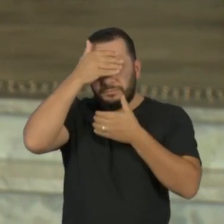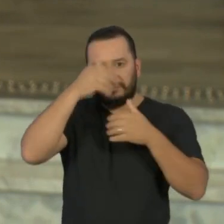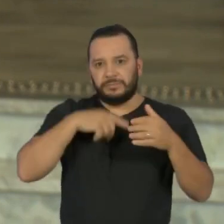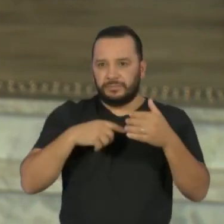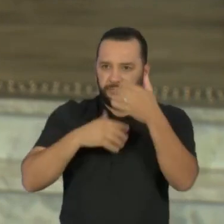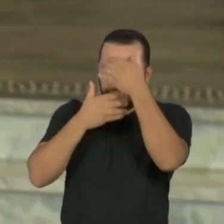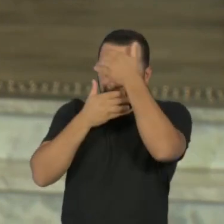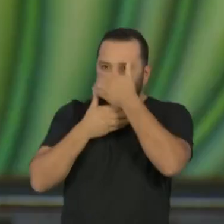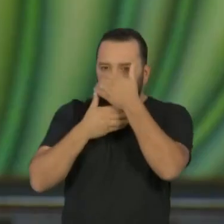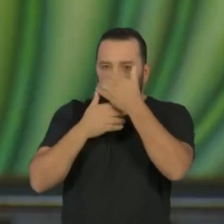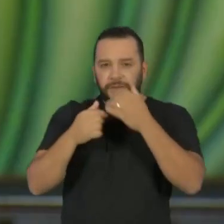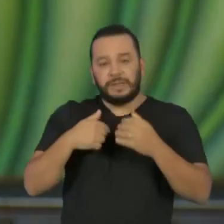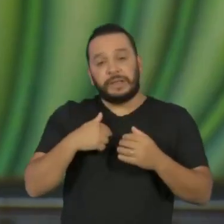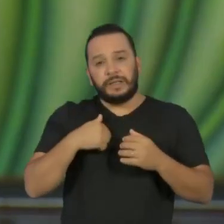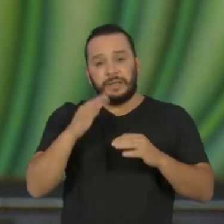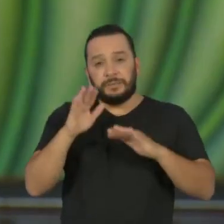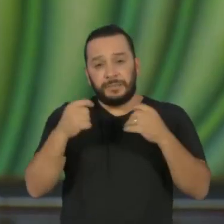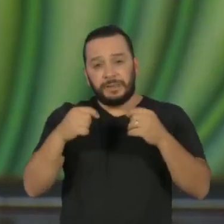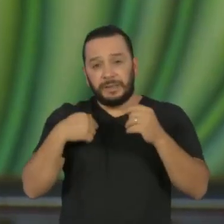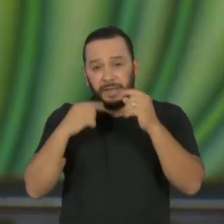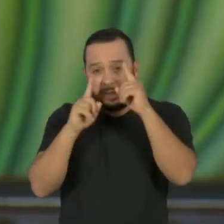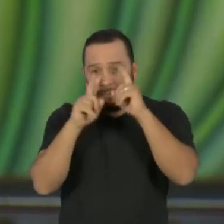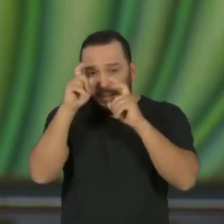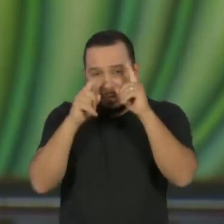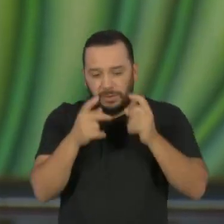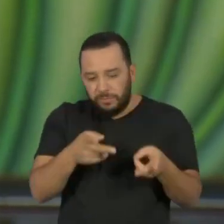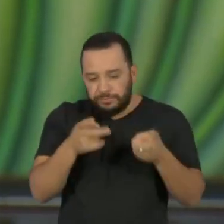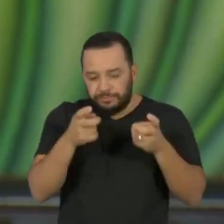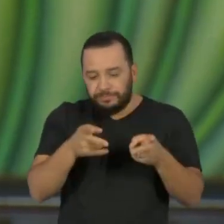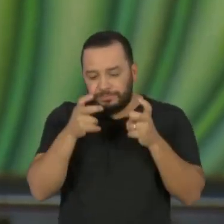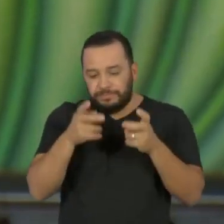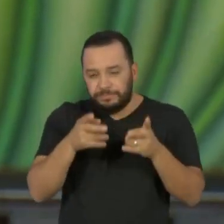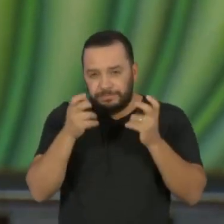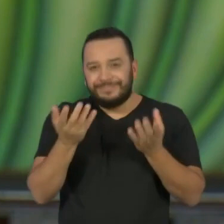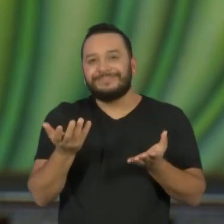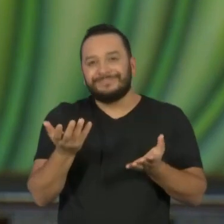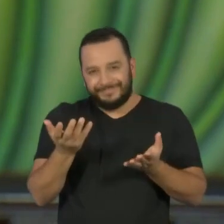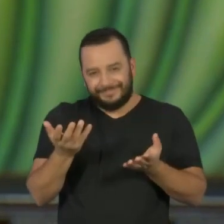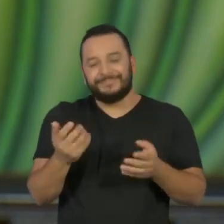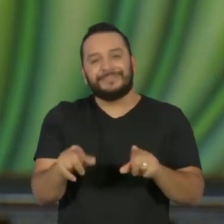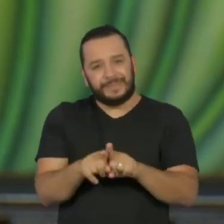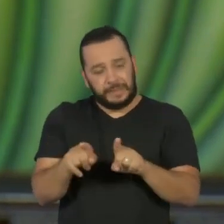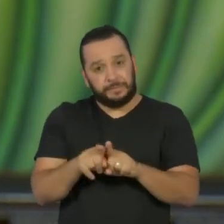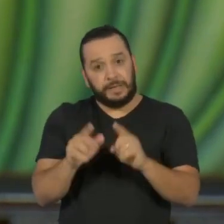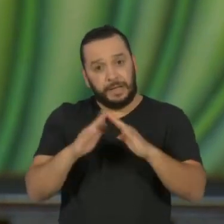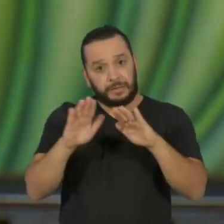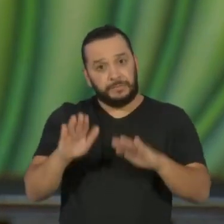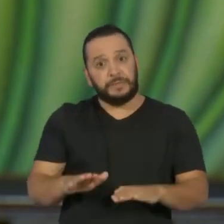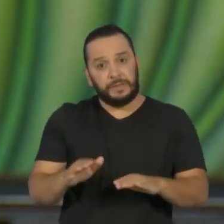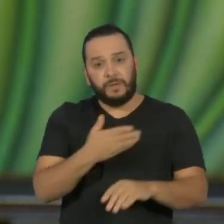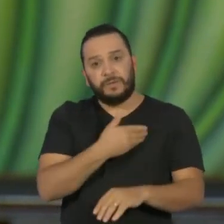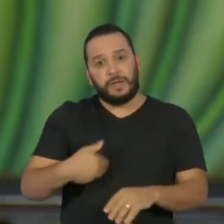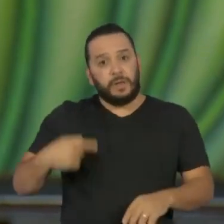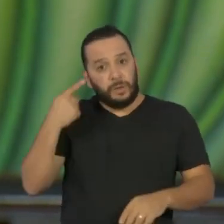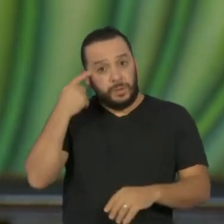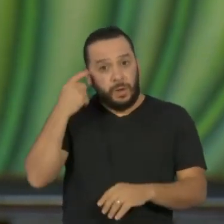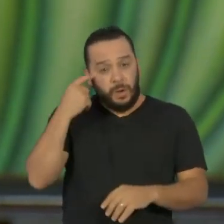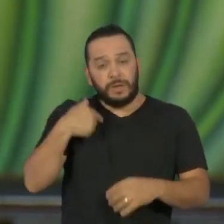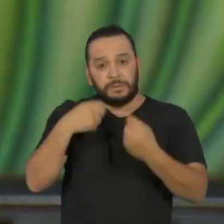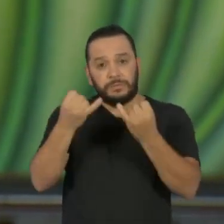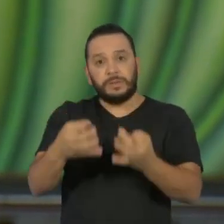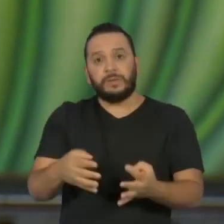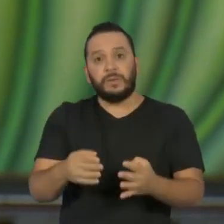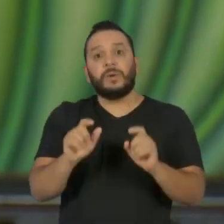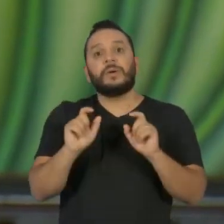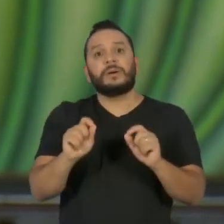a ler com os olhos. E para tentar aumentar a adesão à quarentena, o governador João Dória falou hoje diretamente